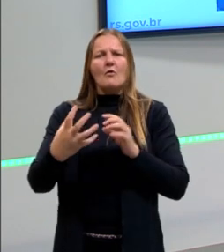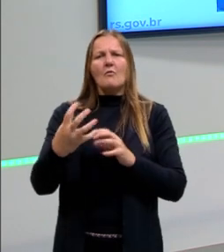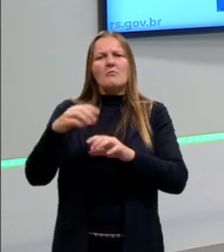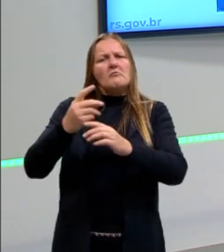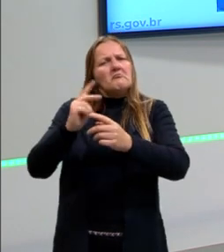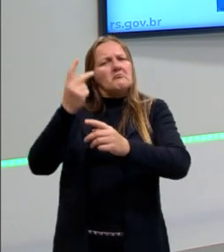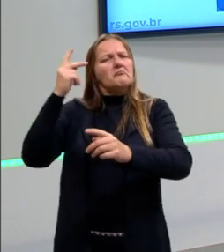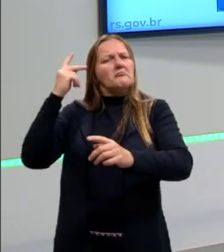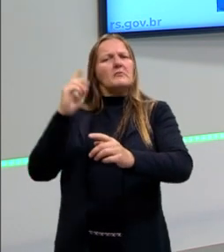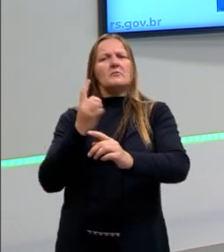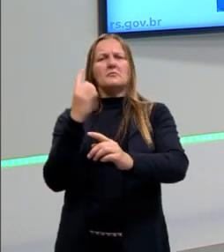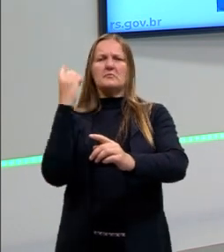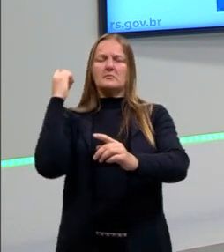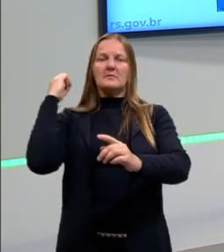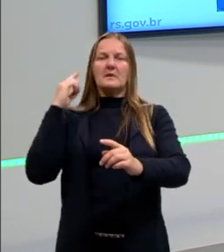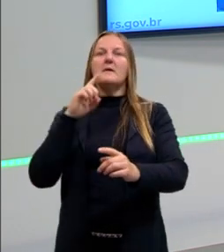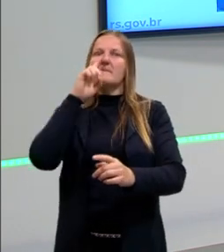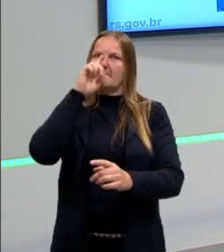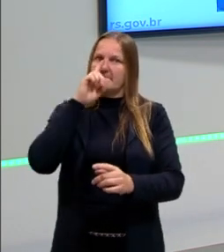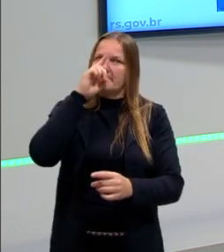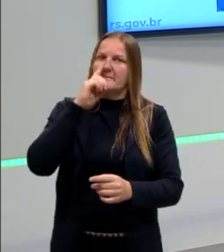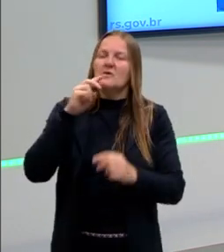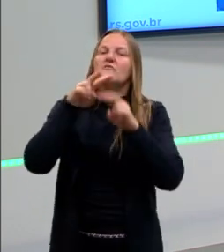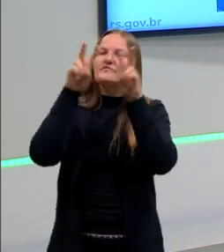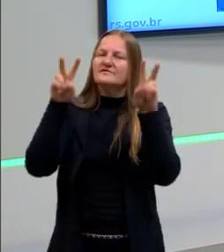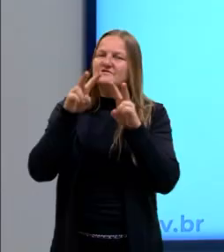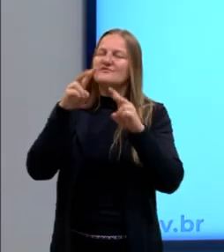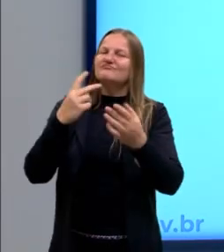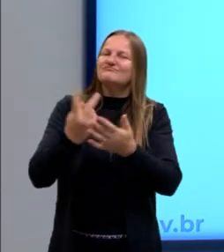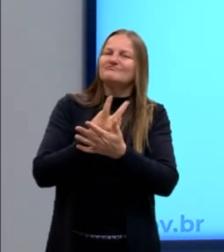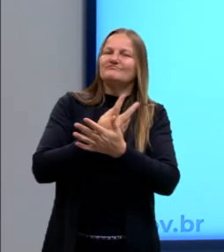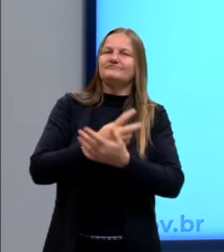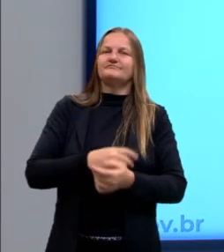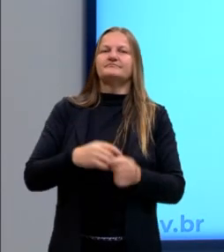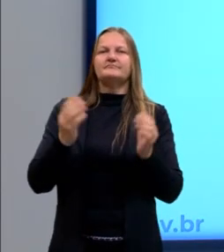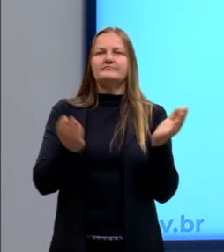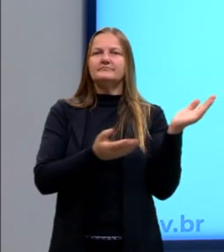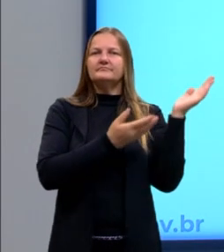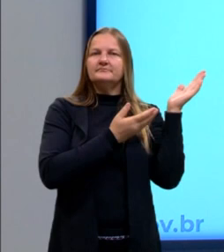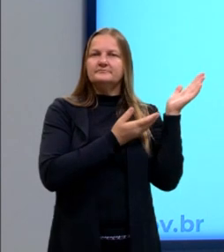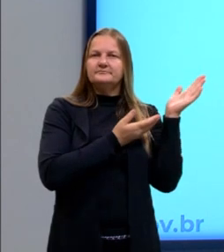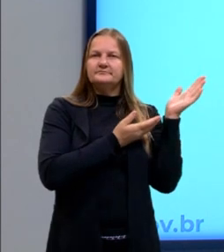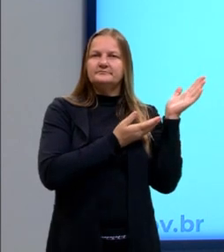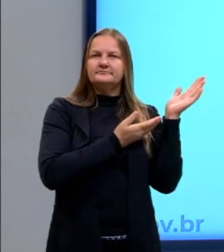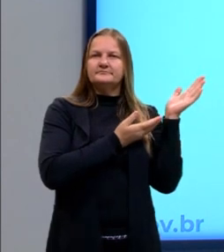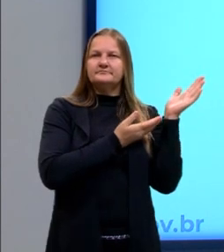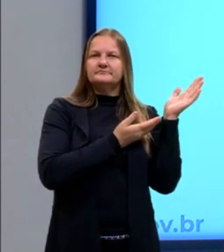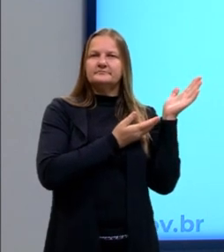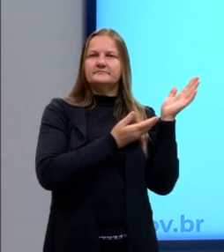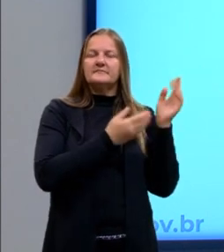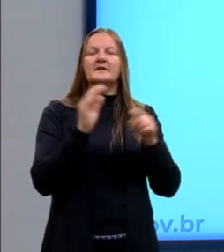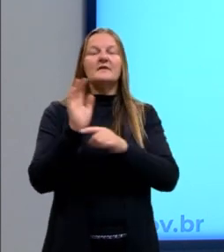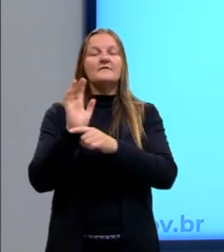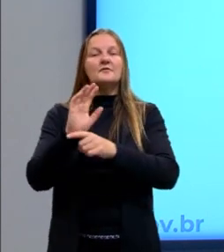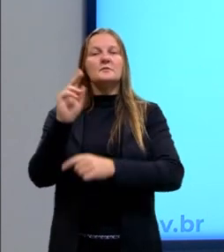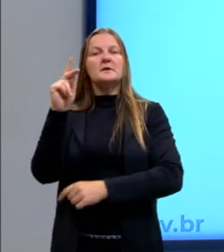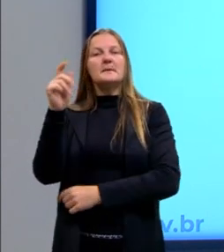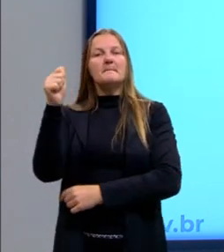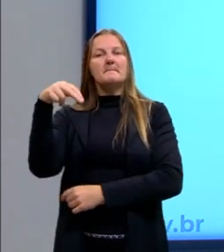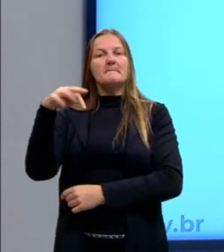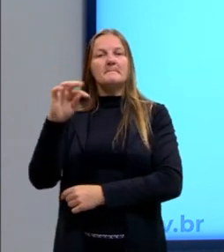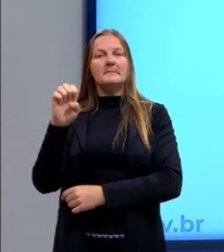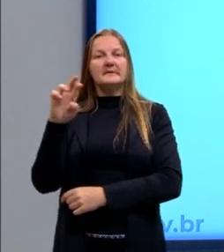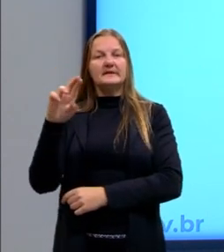passado. Como é perigosa essa visão. E eu trago aqui nesse slide algumas imagens do filme Pantera Negra.